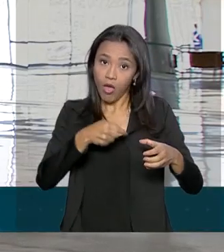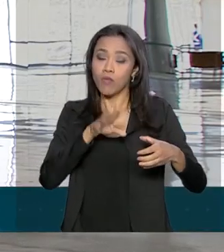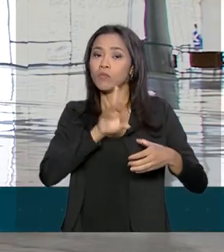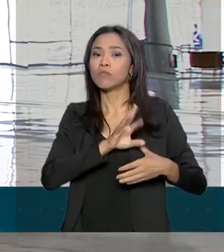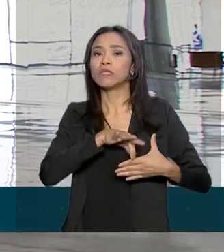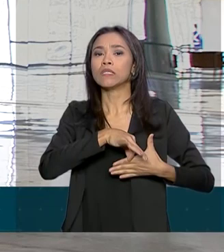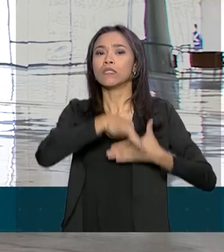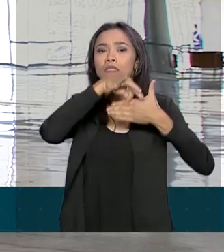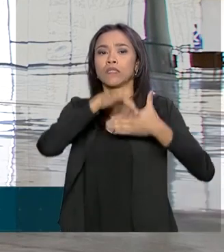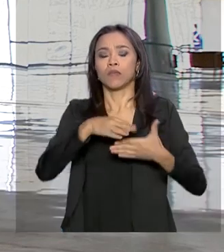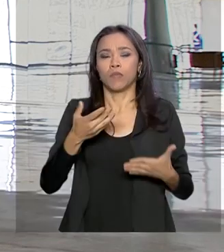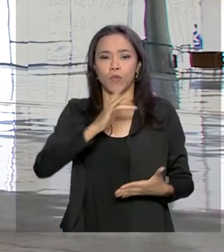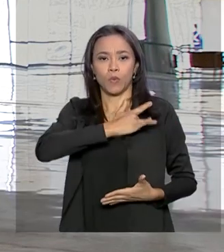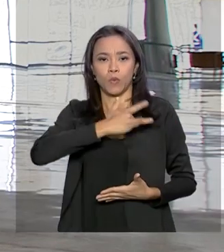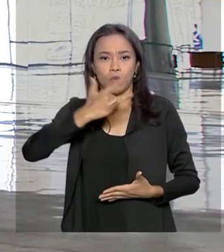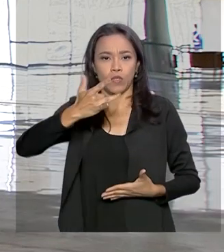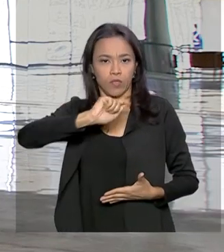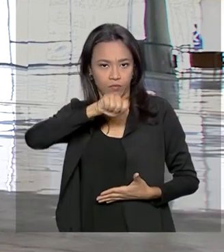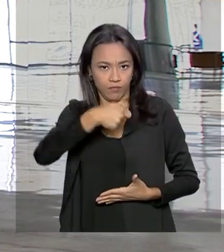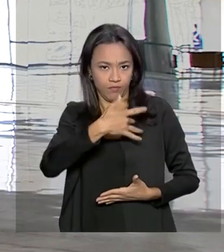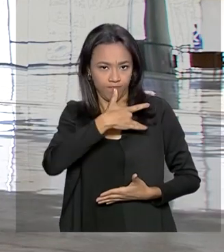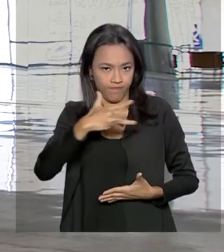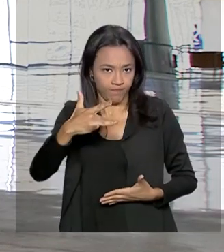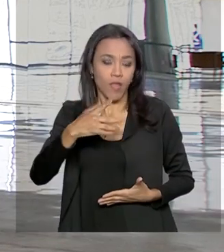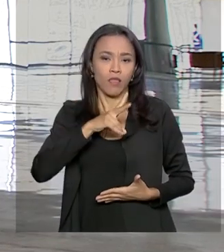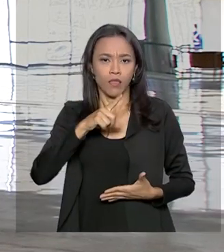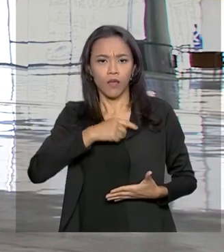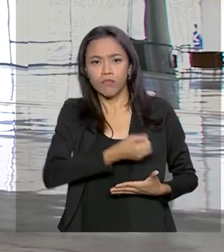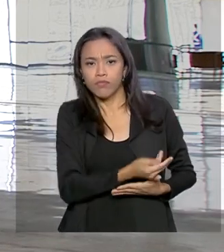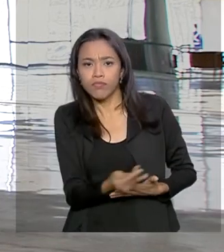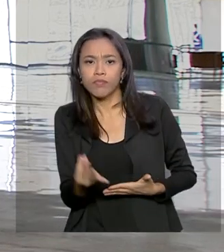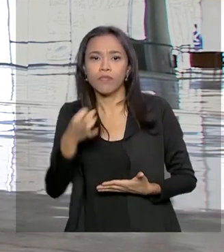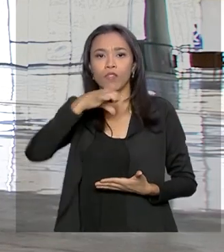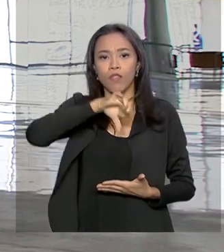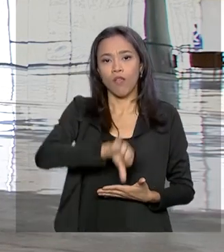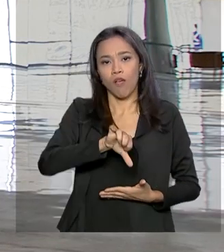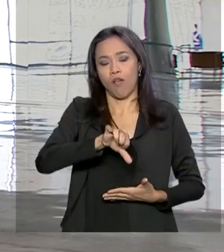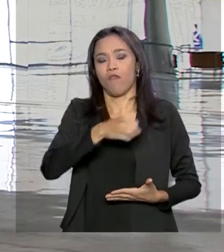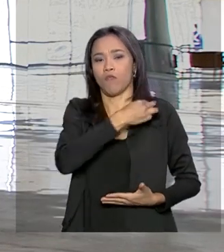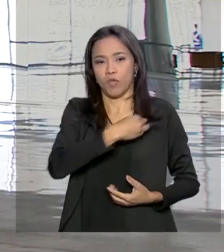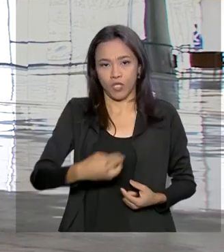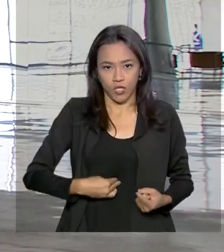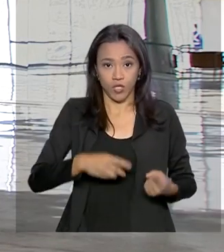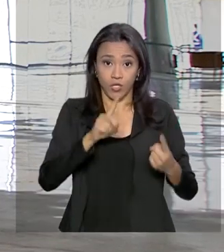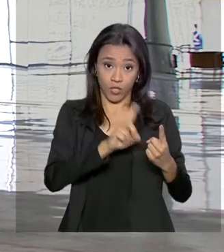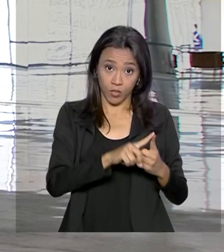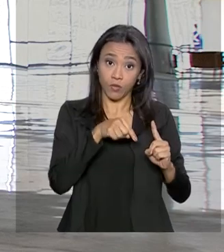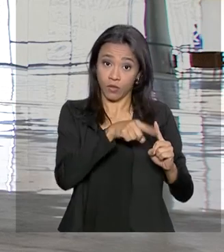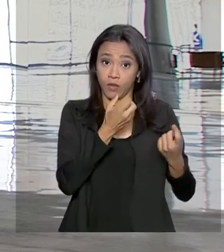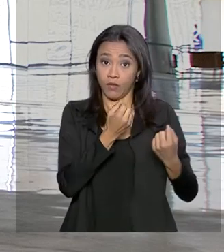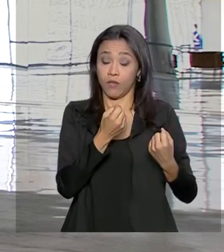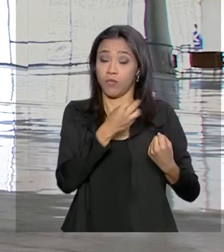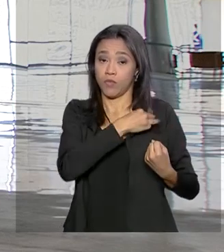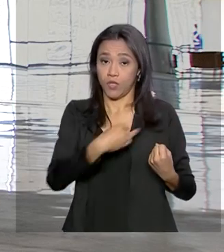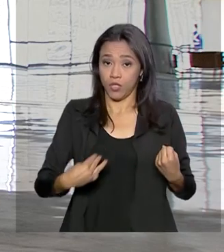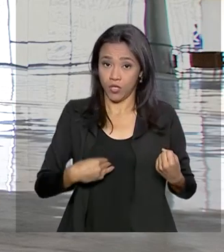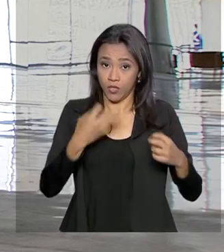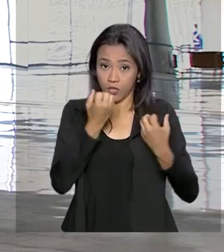Civil, Onyx Lorenzoni, e vai contar com outros nove ministros, entre eles, Fernando Azevedo, da Defesa,